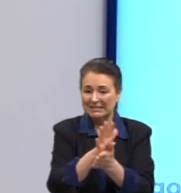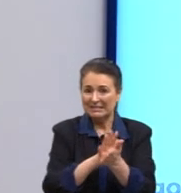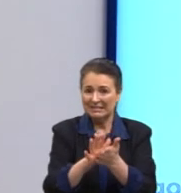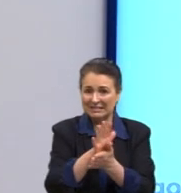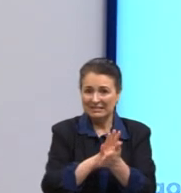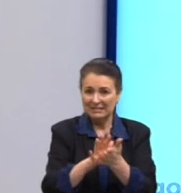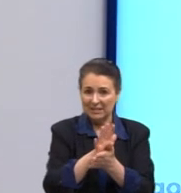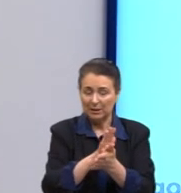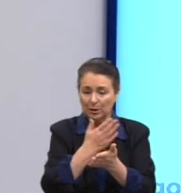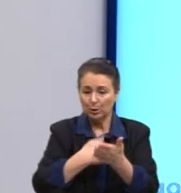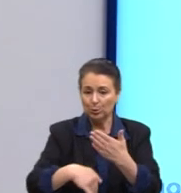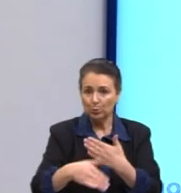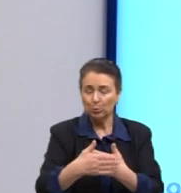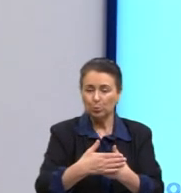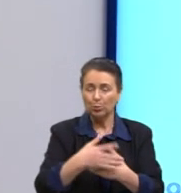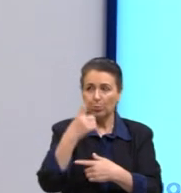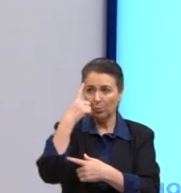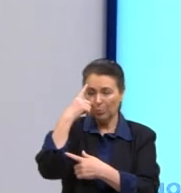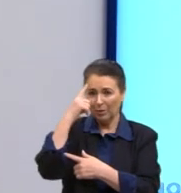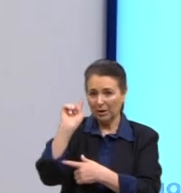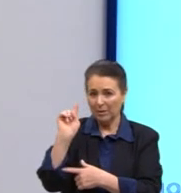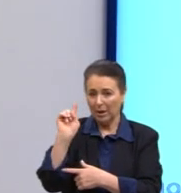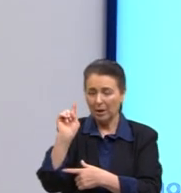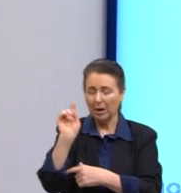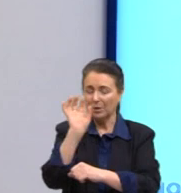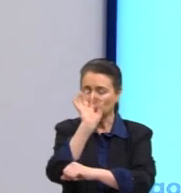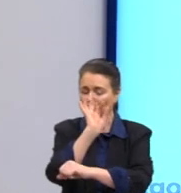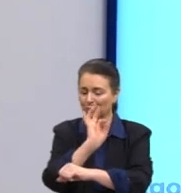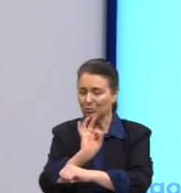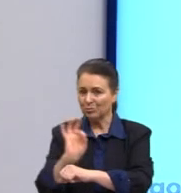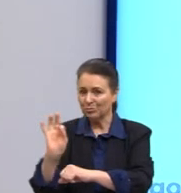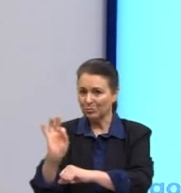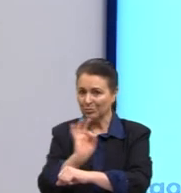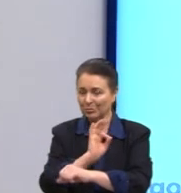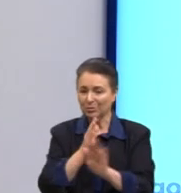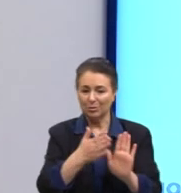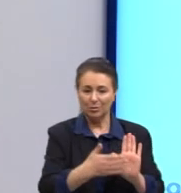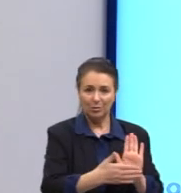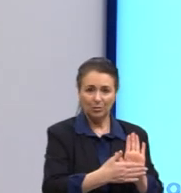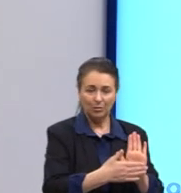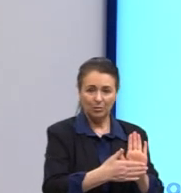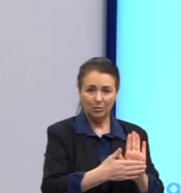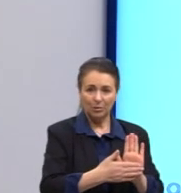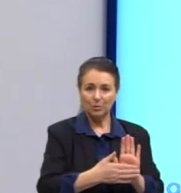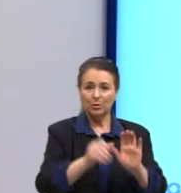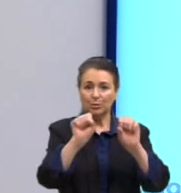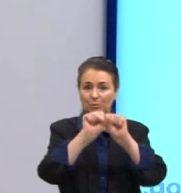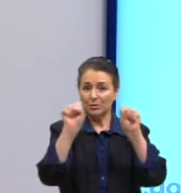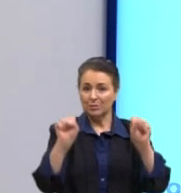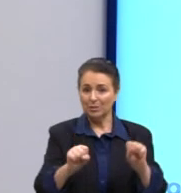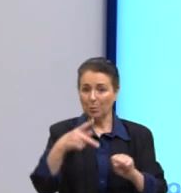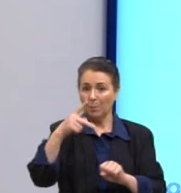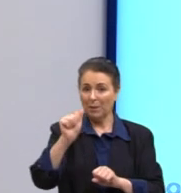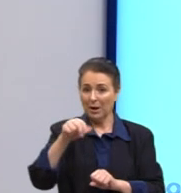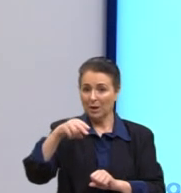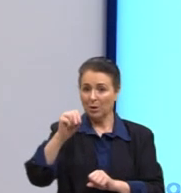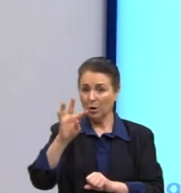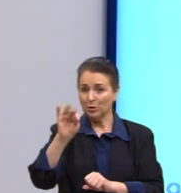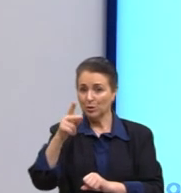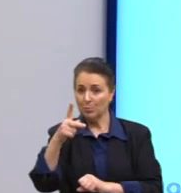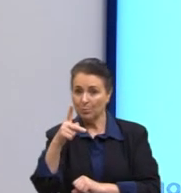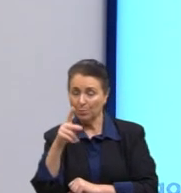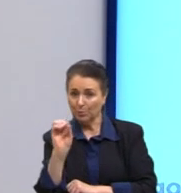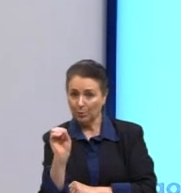tudo por uma simples ideia de arquitetura. Essa é a proposta de um sistema conhecido de panóptico, um modelo que mostra